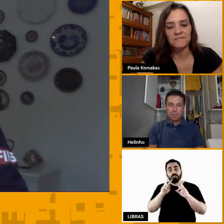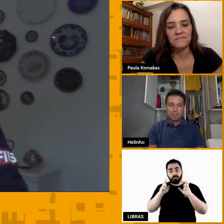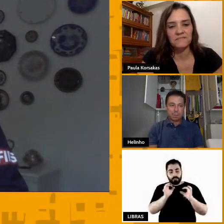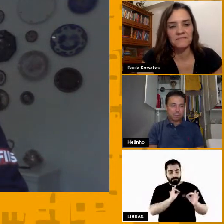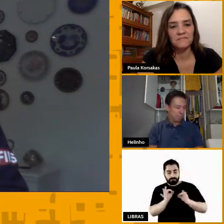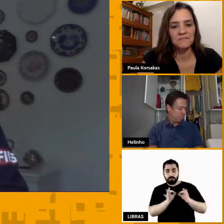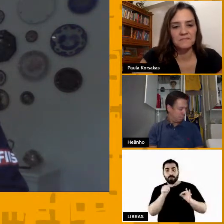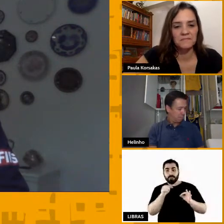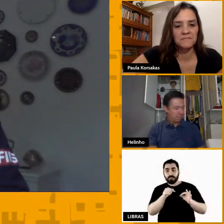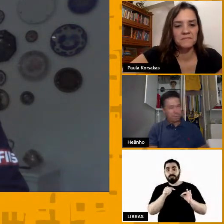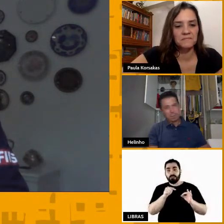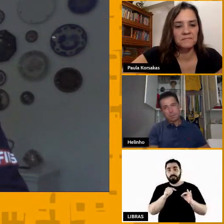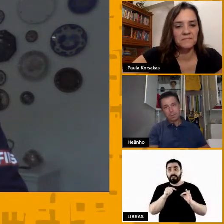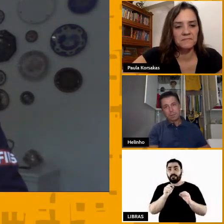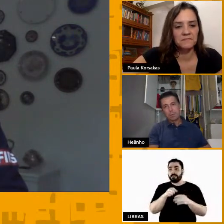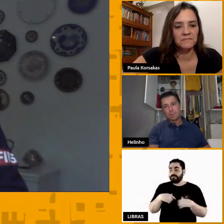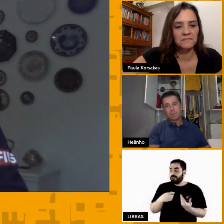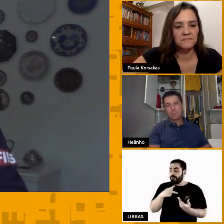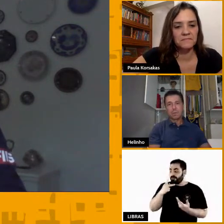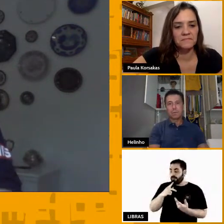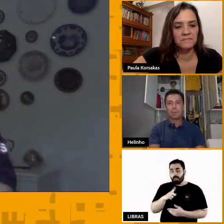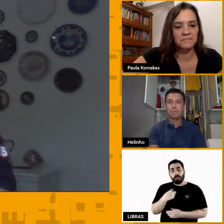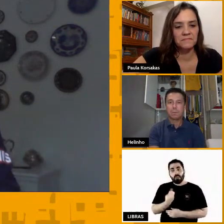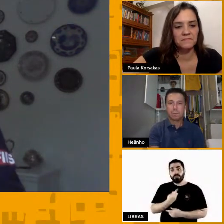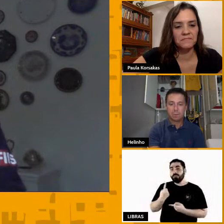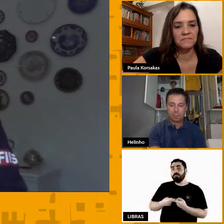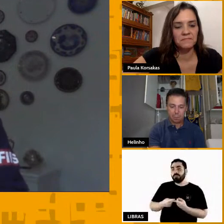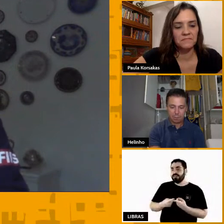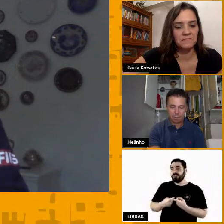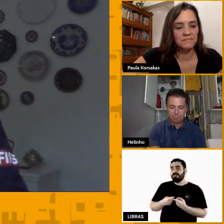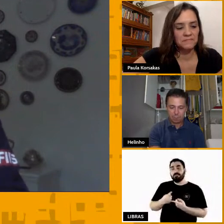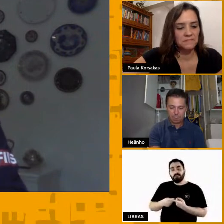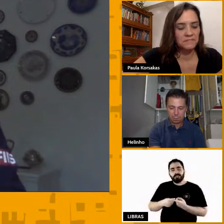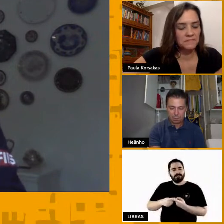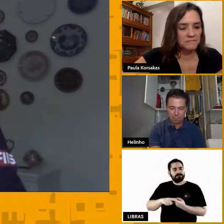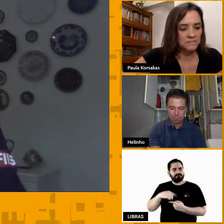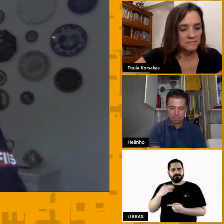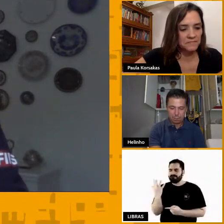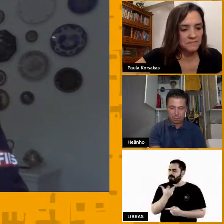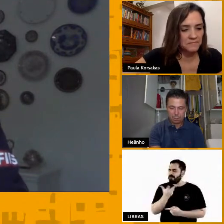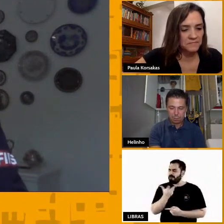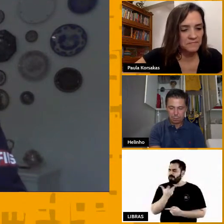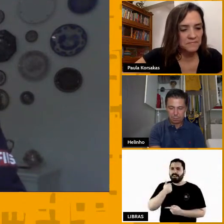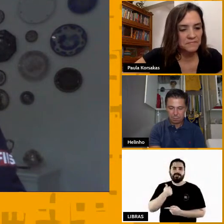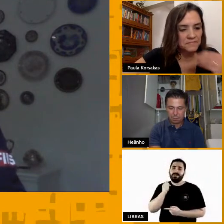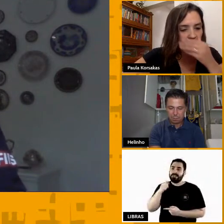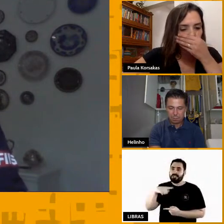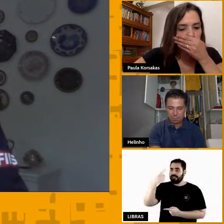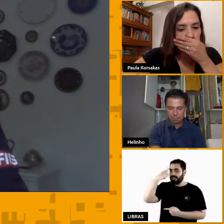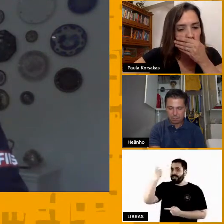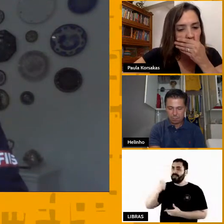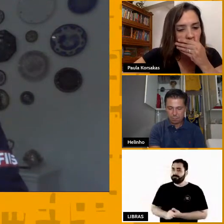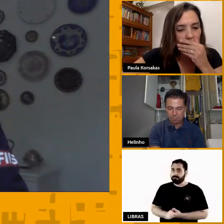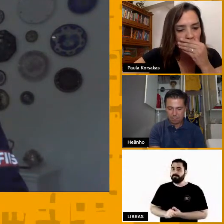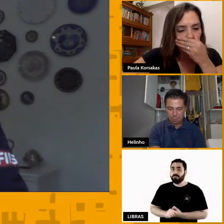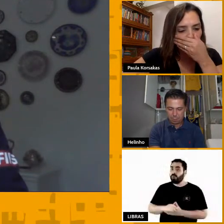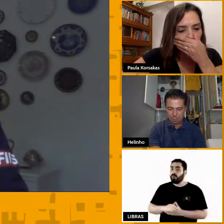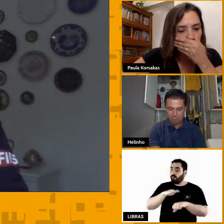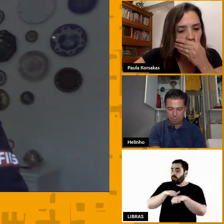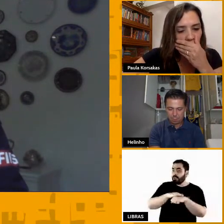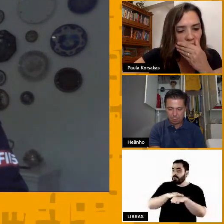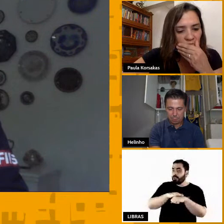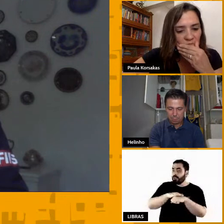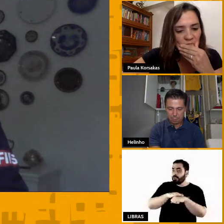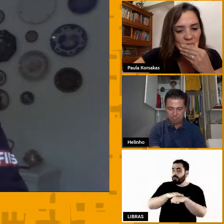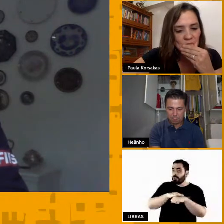conversar sobre temas que a gente, muitas vezes, ficam obsoletos, ficam por fora da mídia,